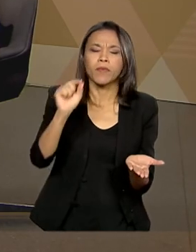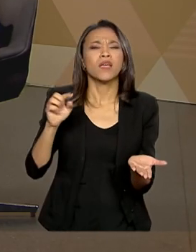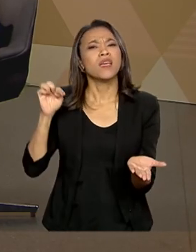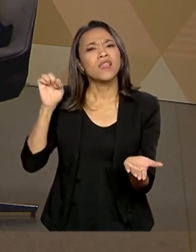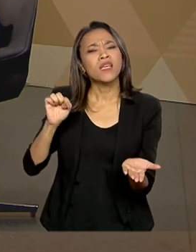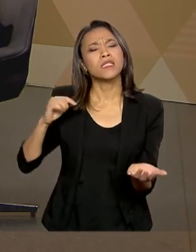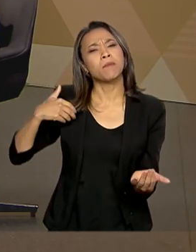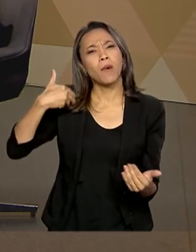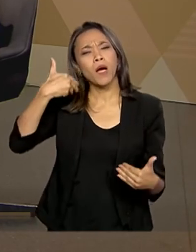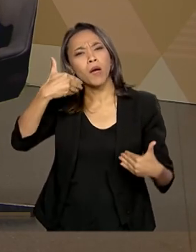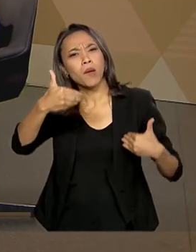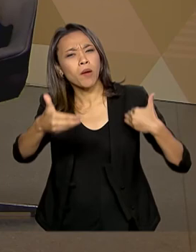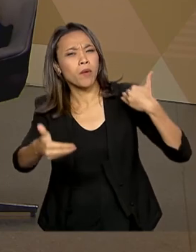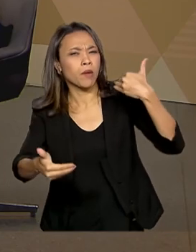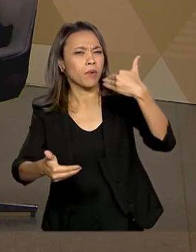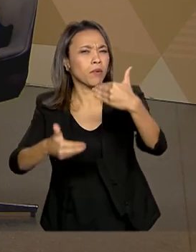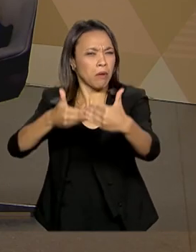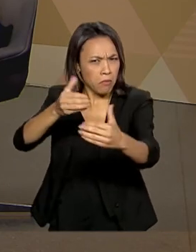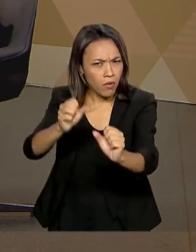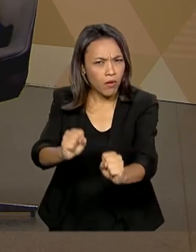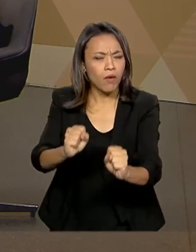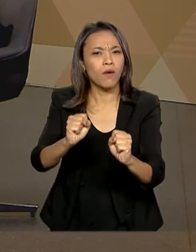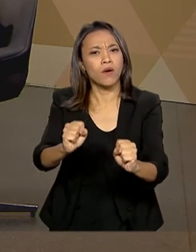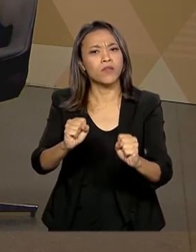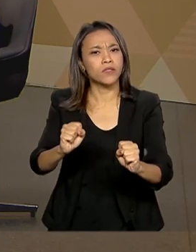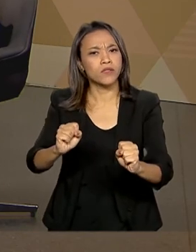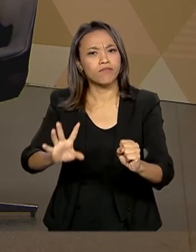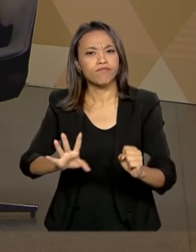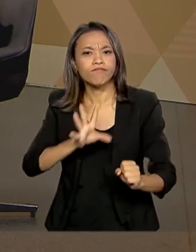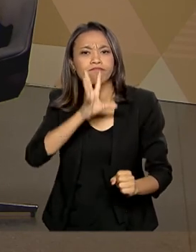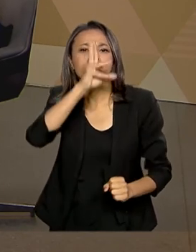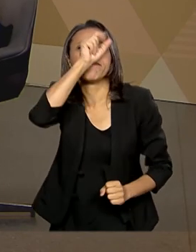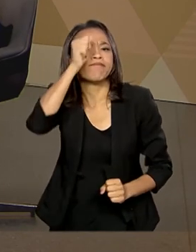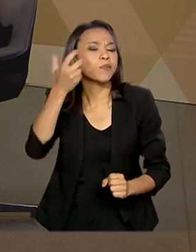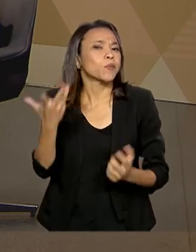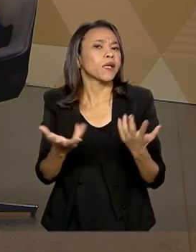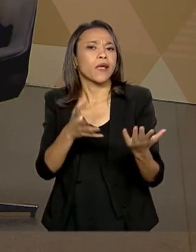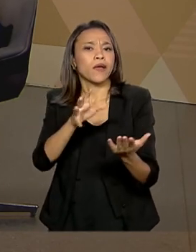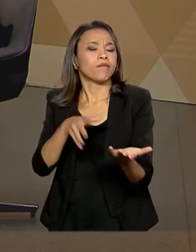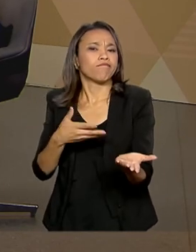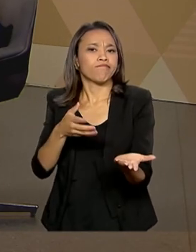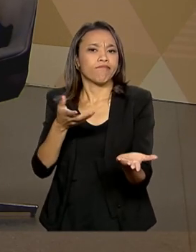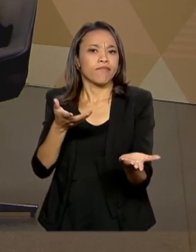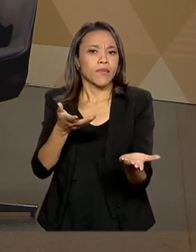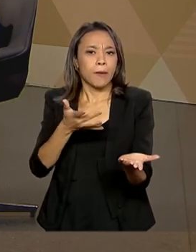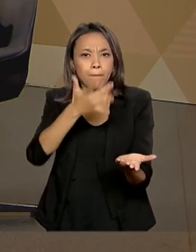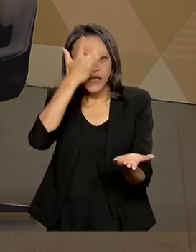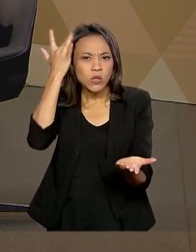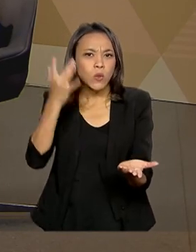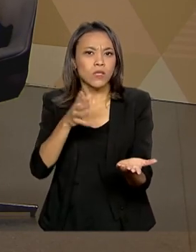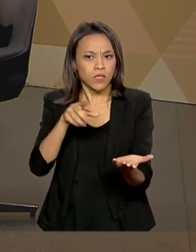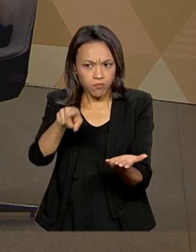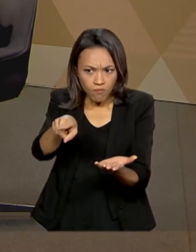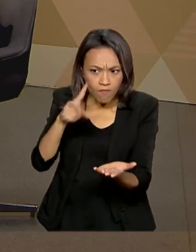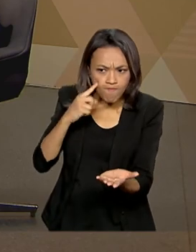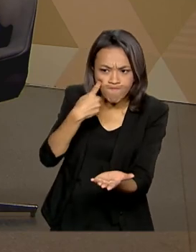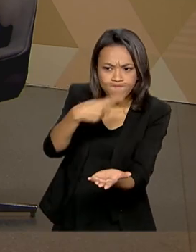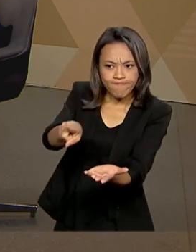processo pode haver, por exemplo, infrações de pessoas que levem a multas